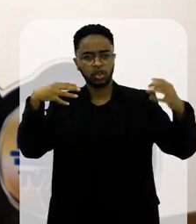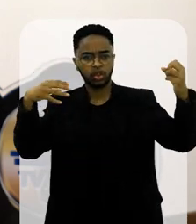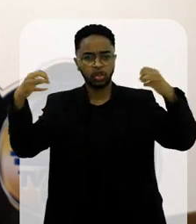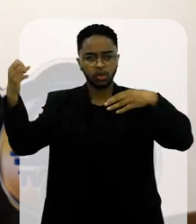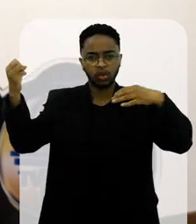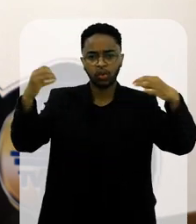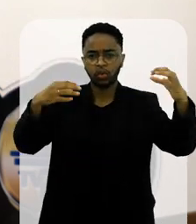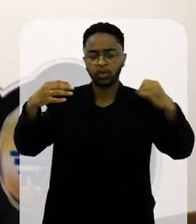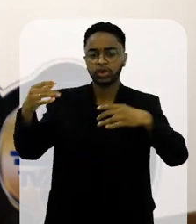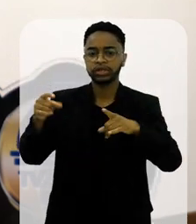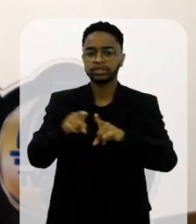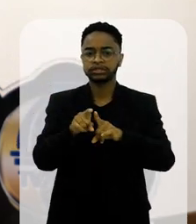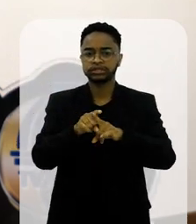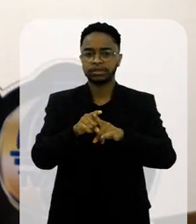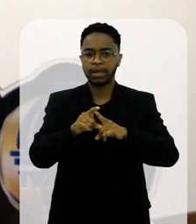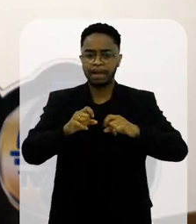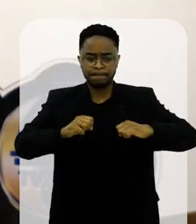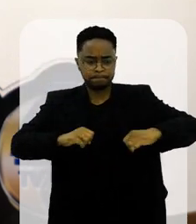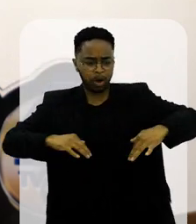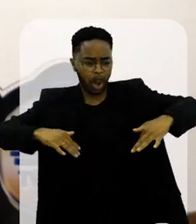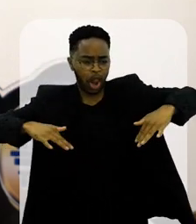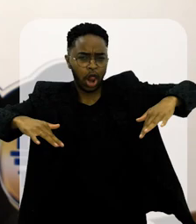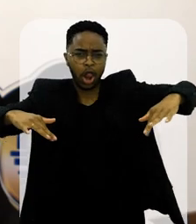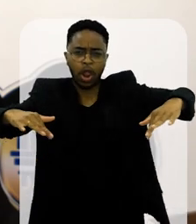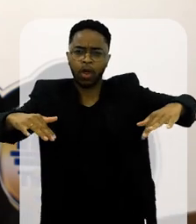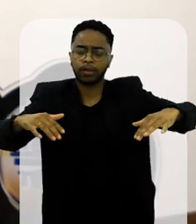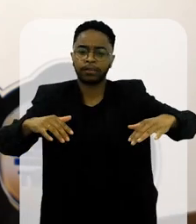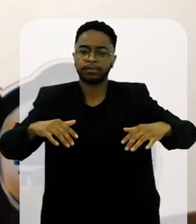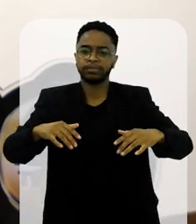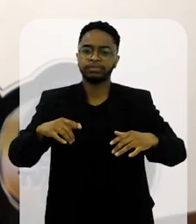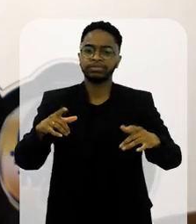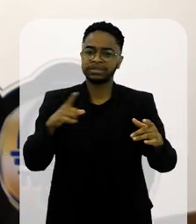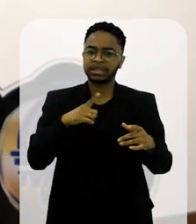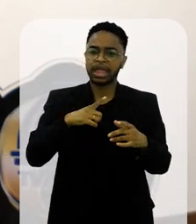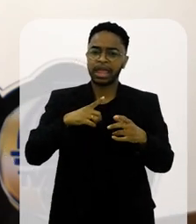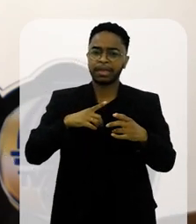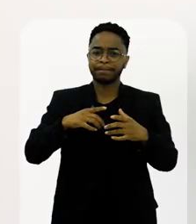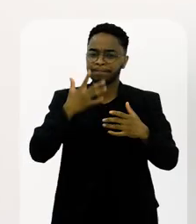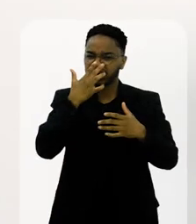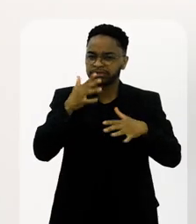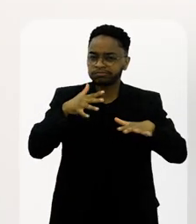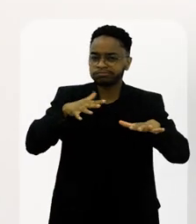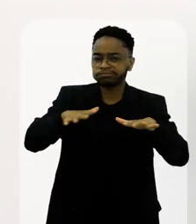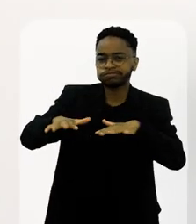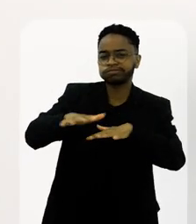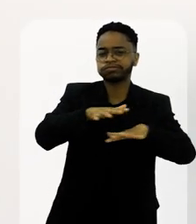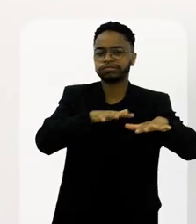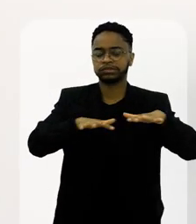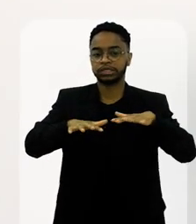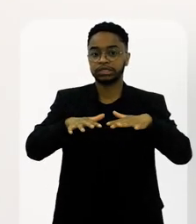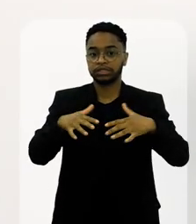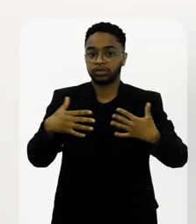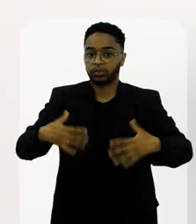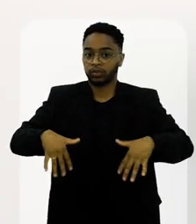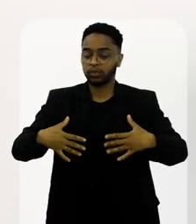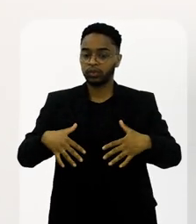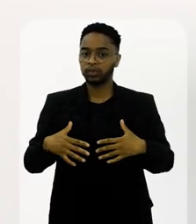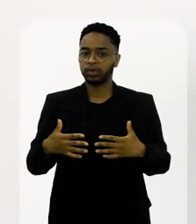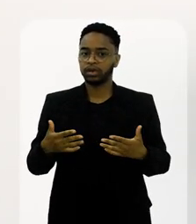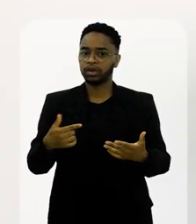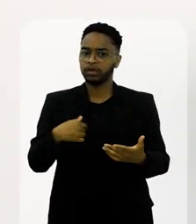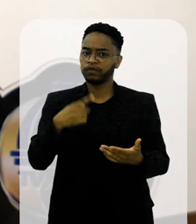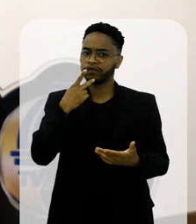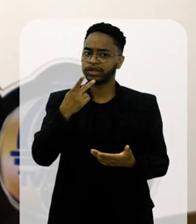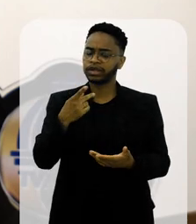iluminação, aquele, o sambódromo lotado e aquilo vibrava, vibrava. E eu falei,